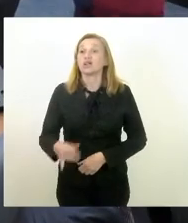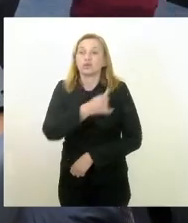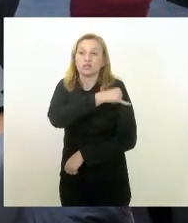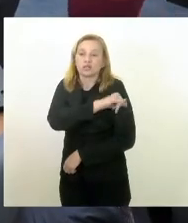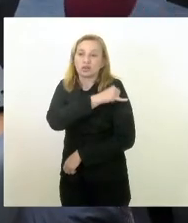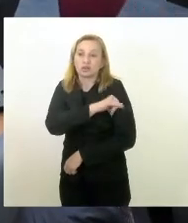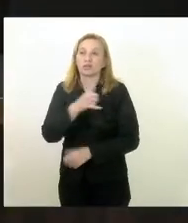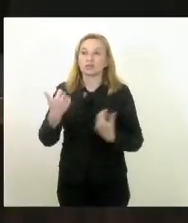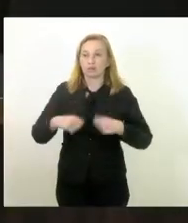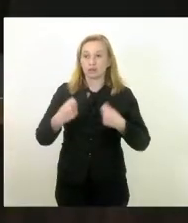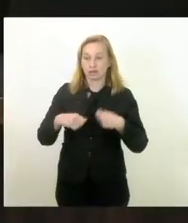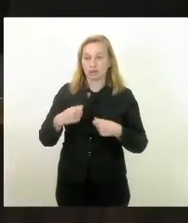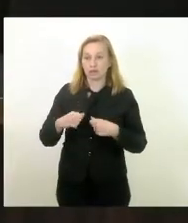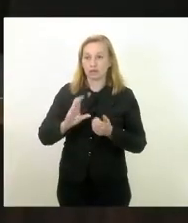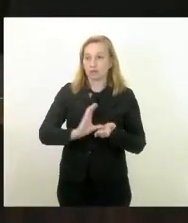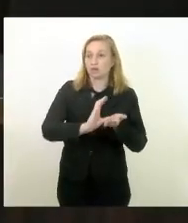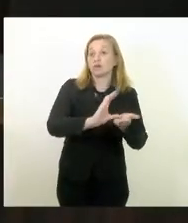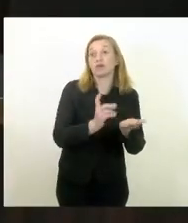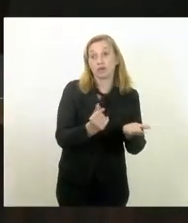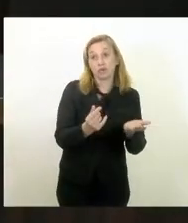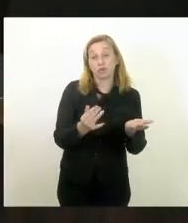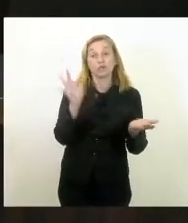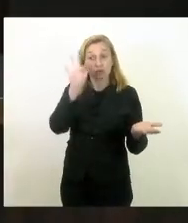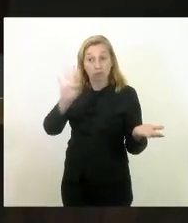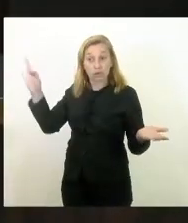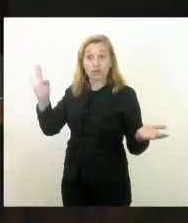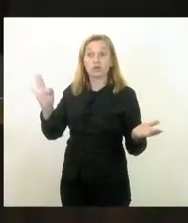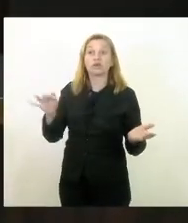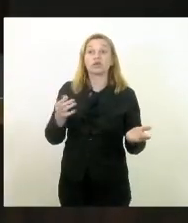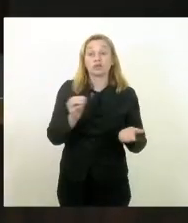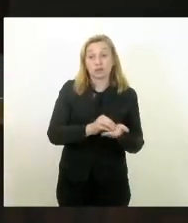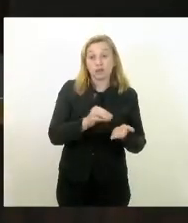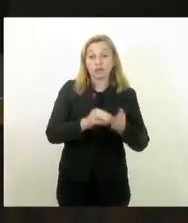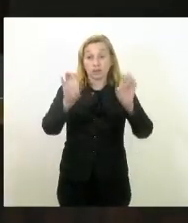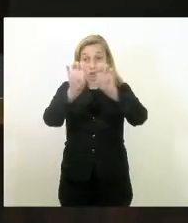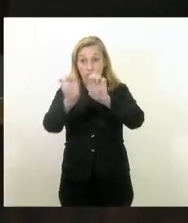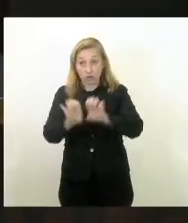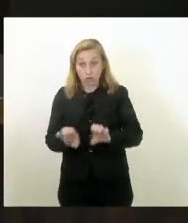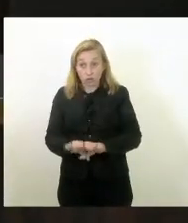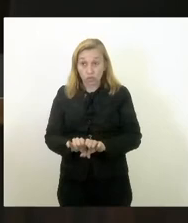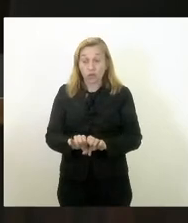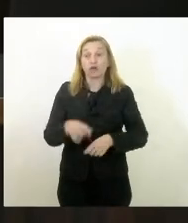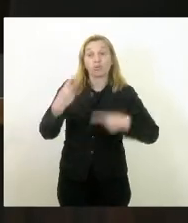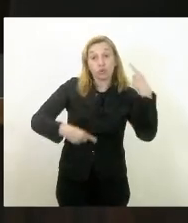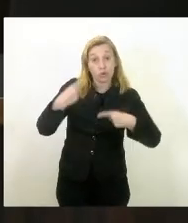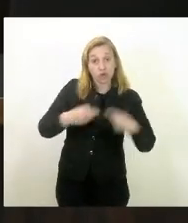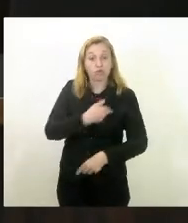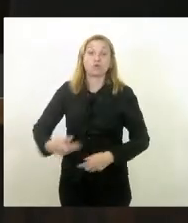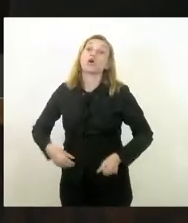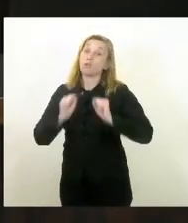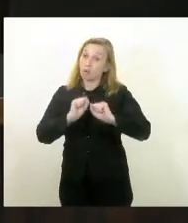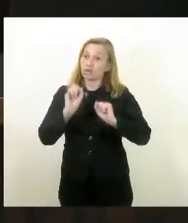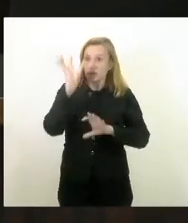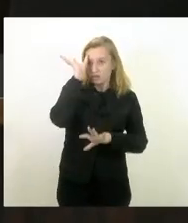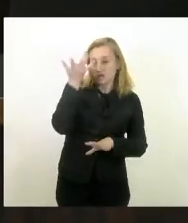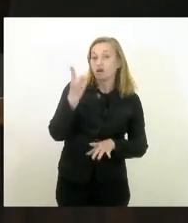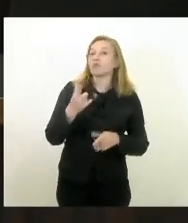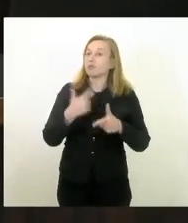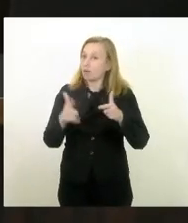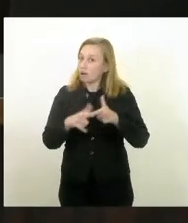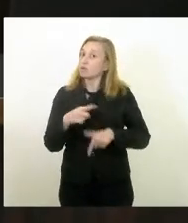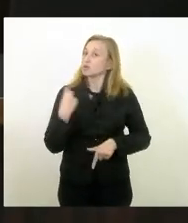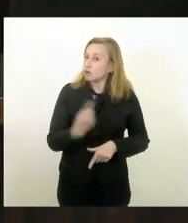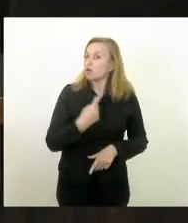de recursos federais aqui para a obra de infraestrutura e de políticas públicas que possam resolver alguns problemas nossos